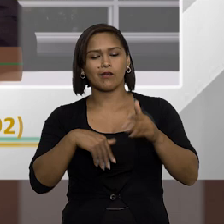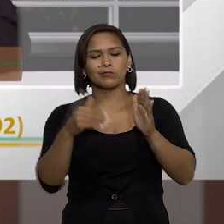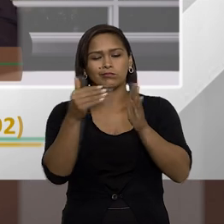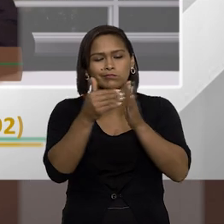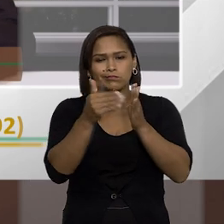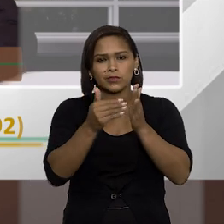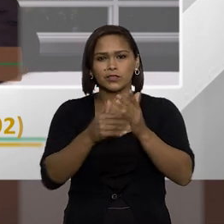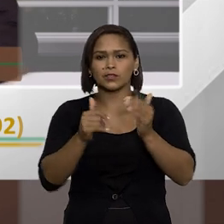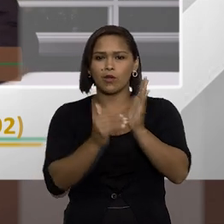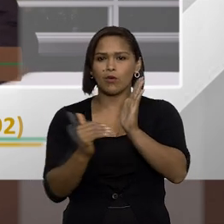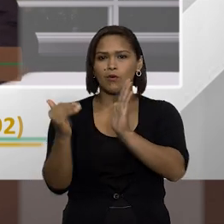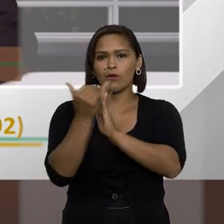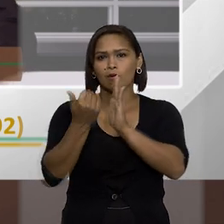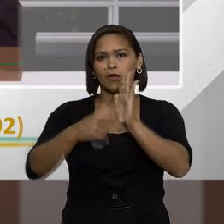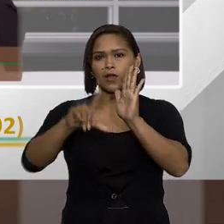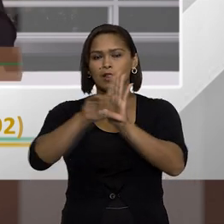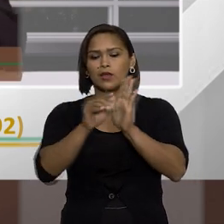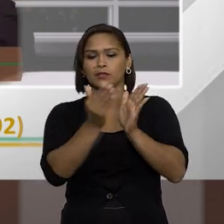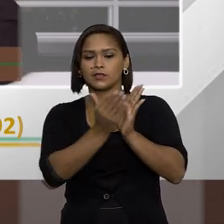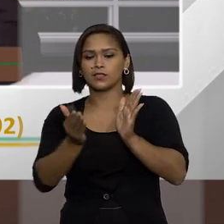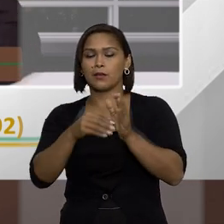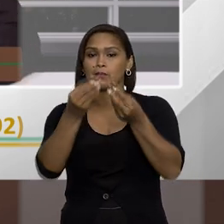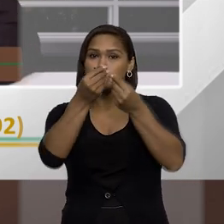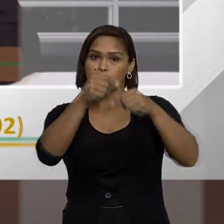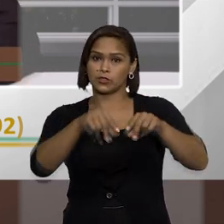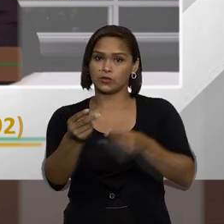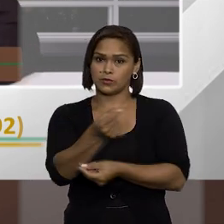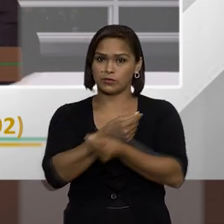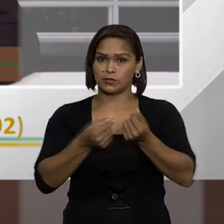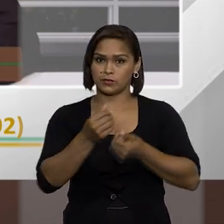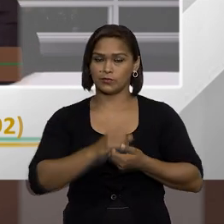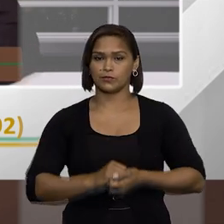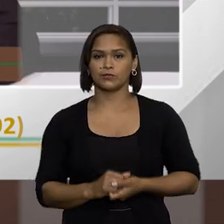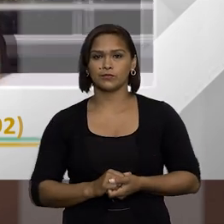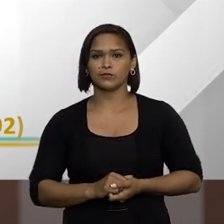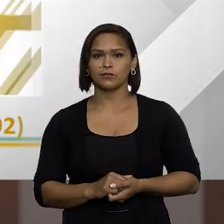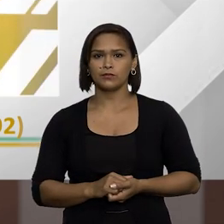algo que restringiria bastante o alcance da lei na parte do prejuízo erário